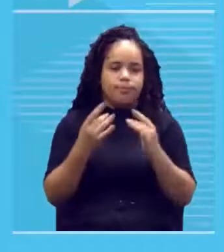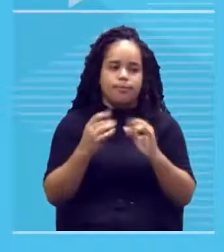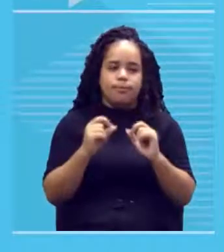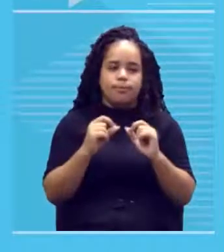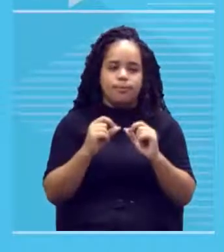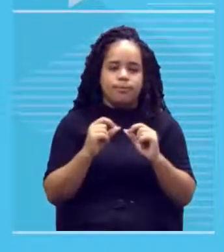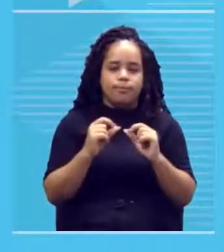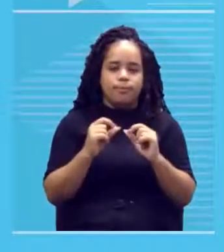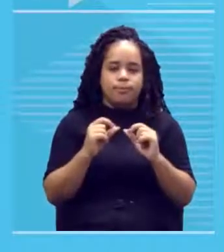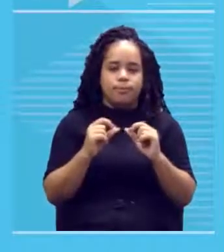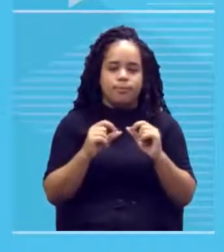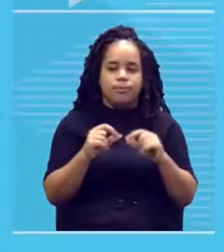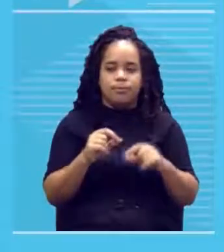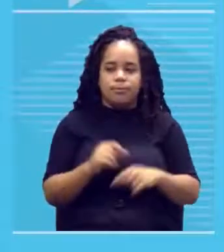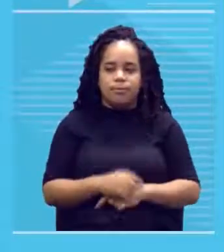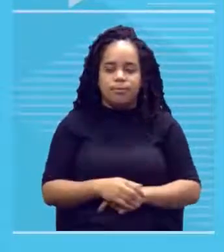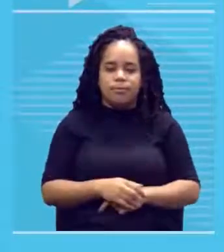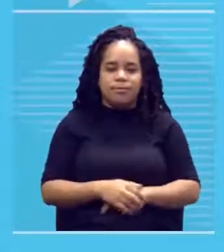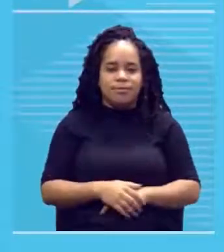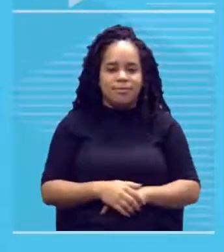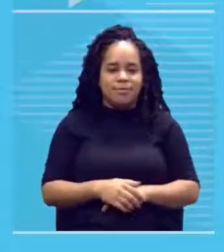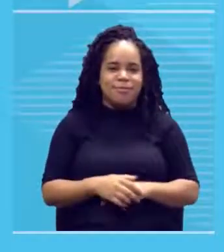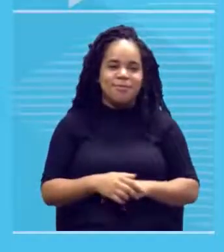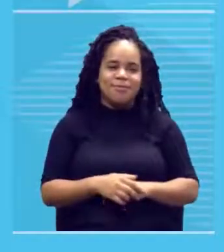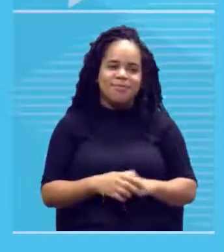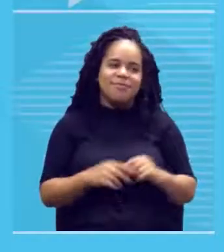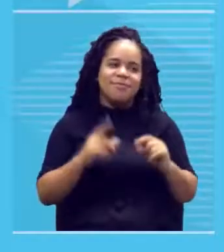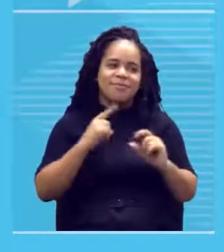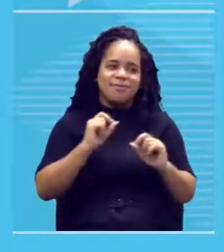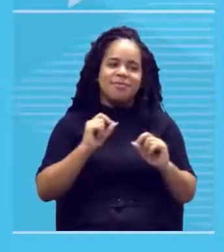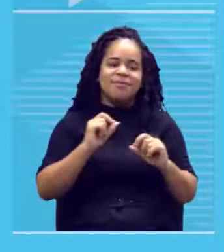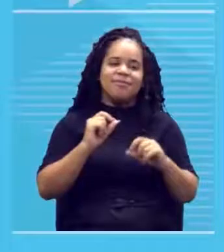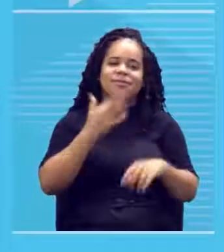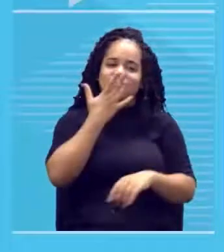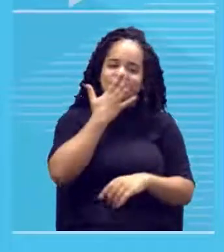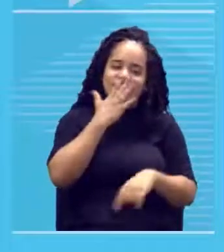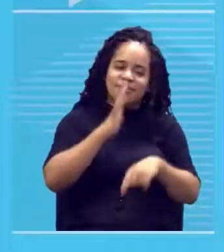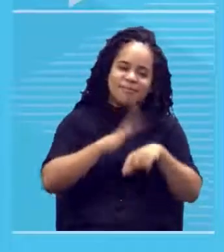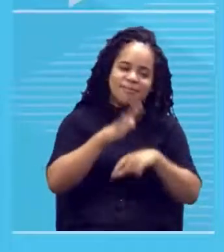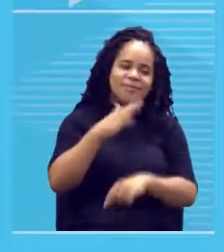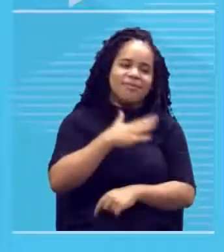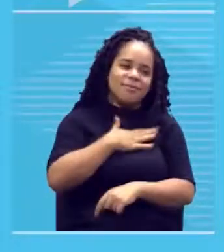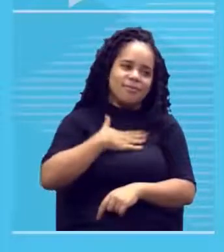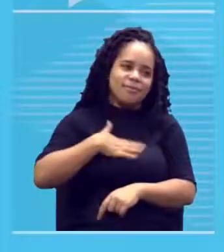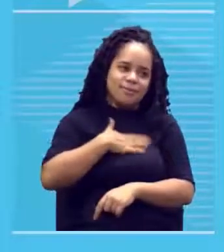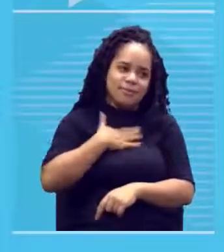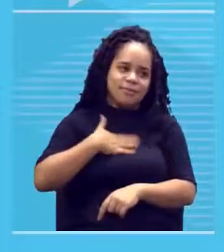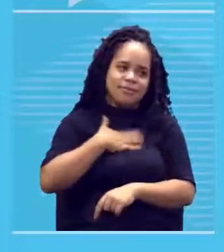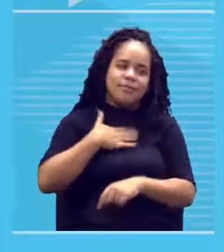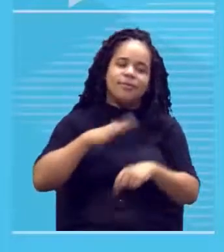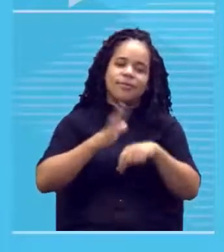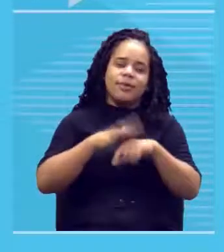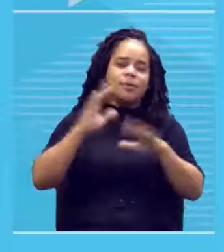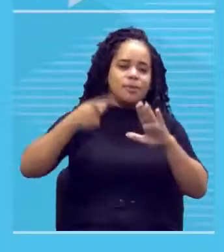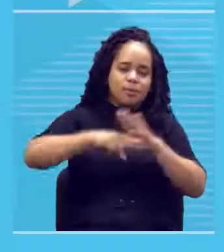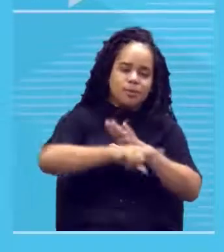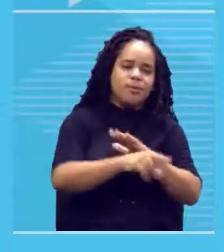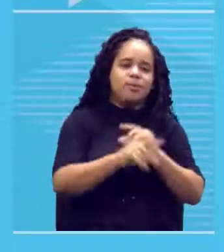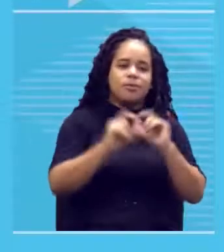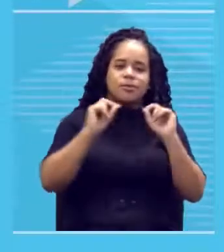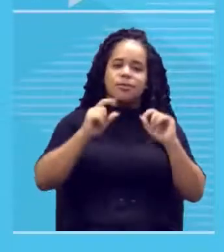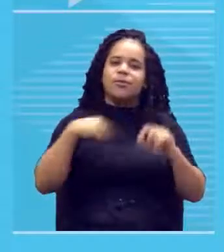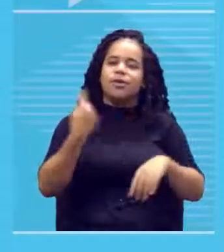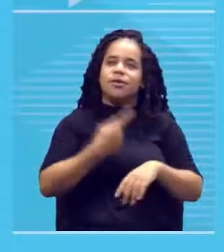uma gradação dessa cor. Essa história de cor preferida é muito mais profunda do que a gente